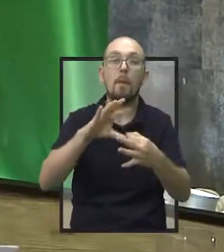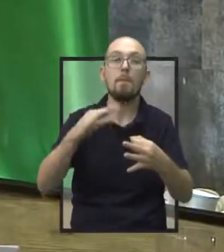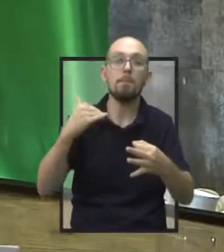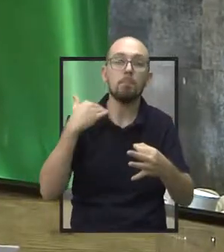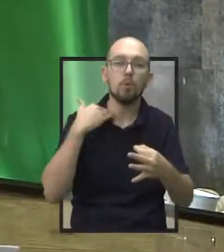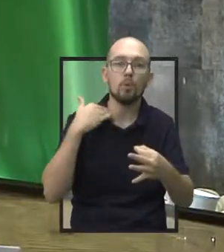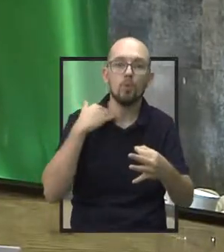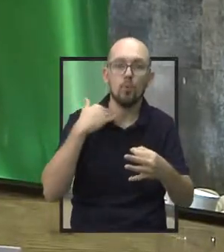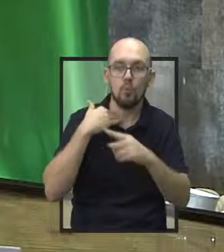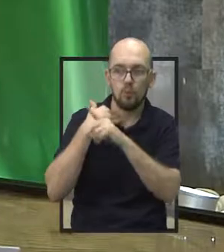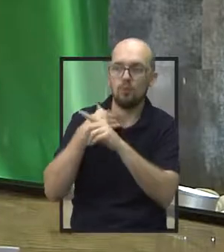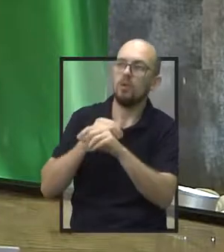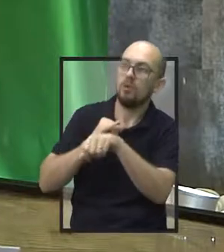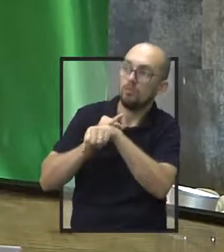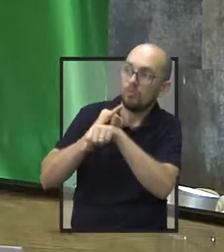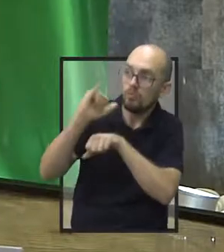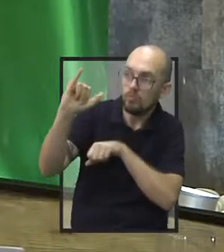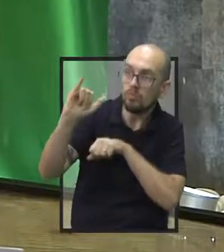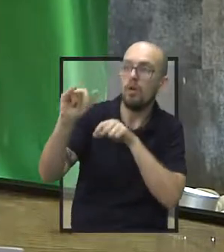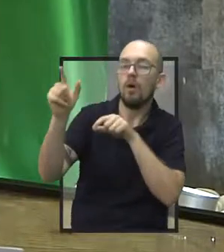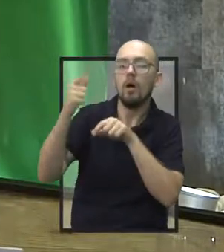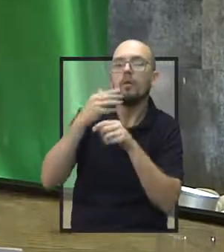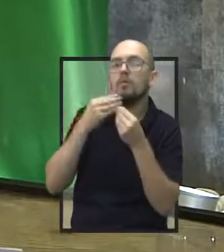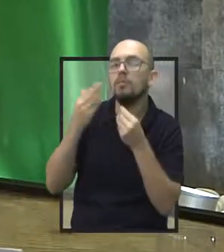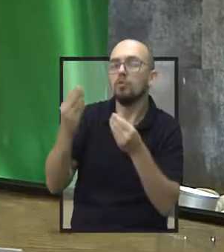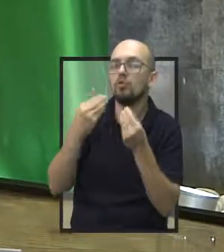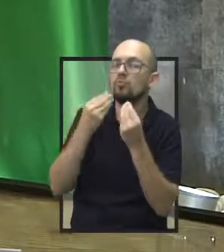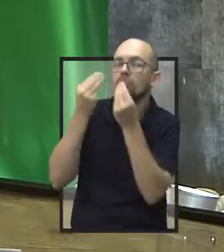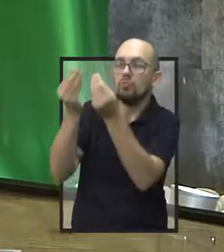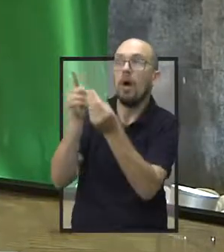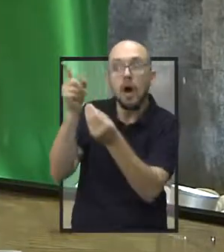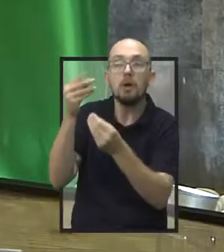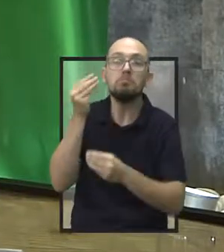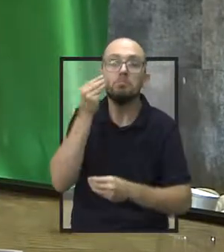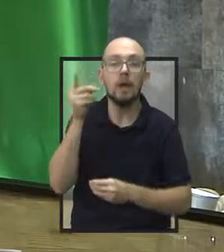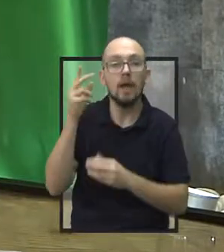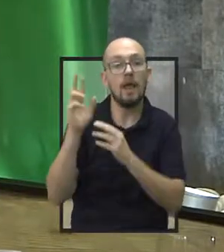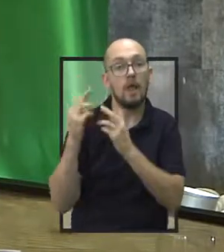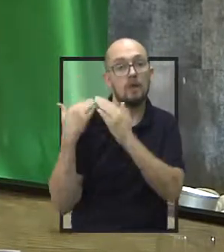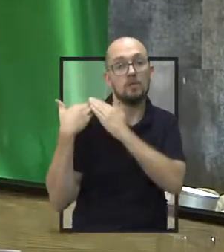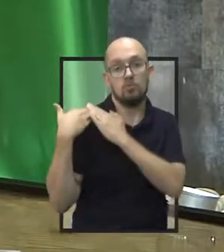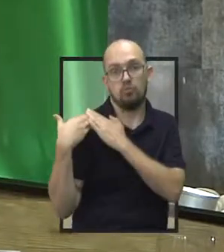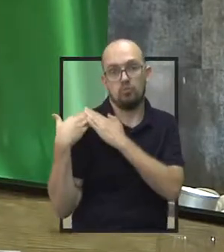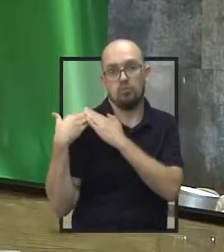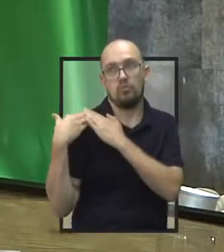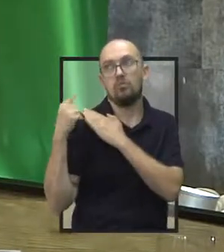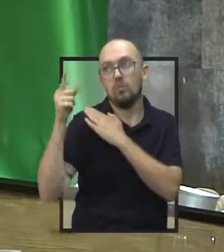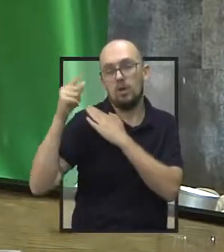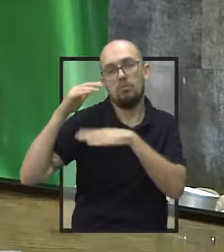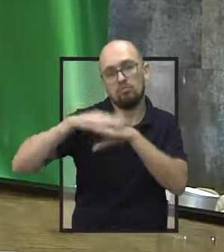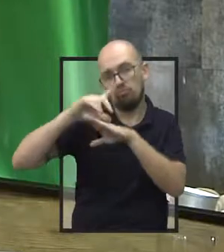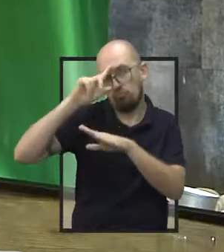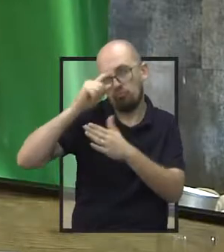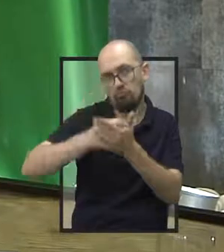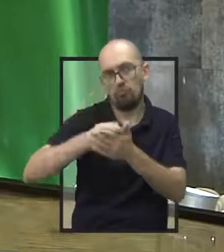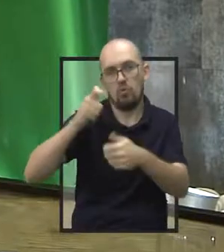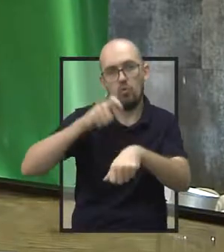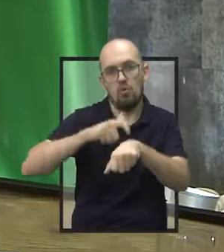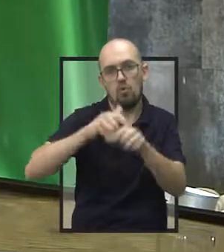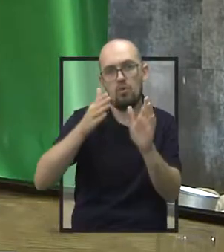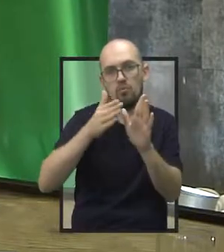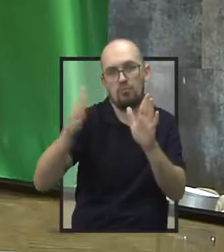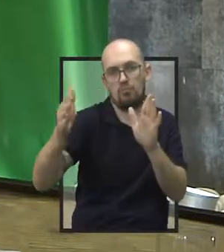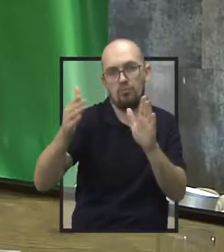bancário do nosso país. É a FEBRABAN, que é responsável pelo funcionamento dos bancos. E nós estamos